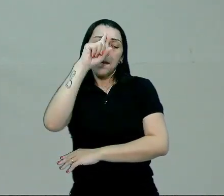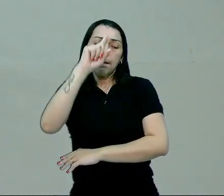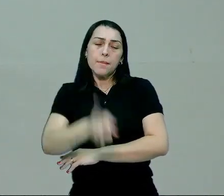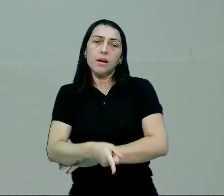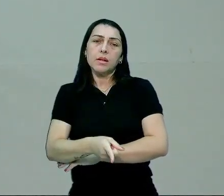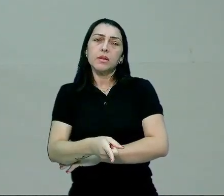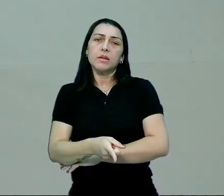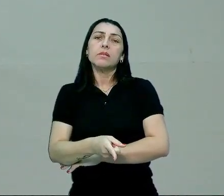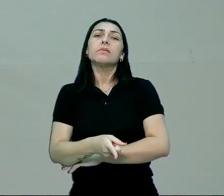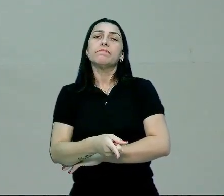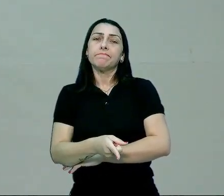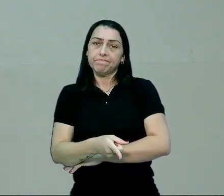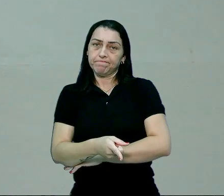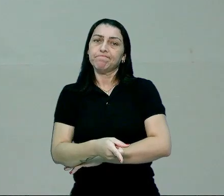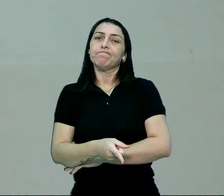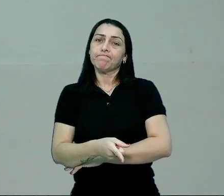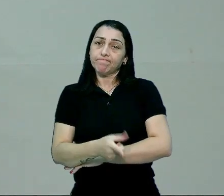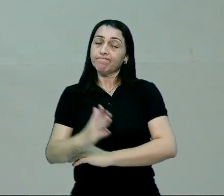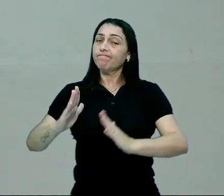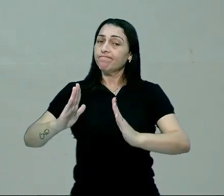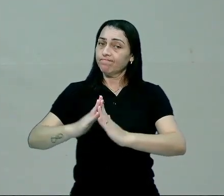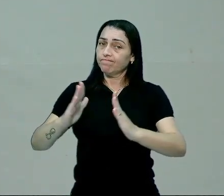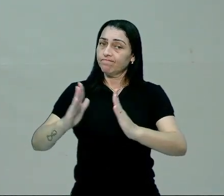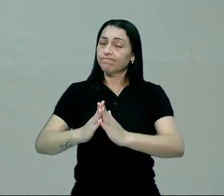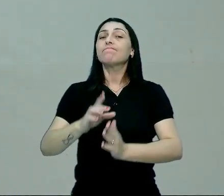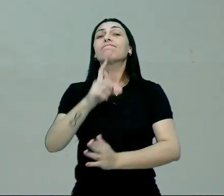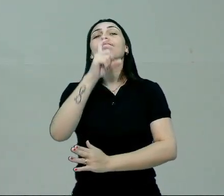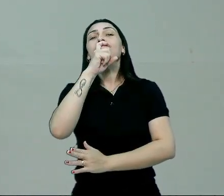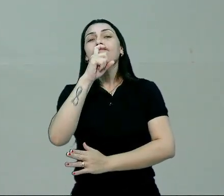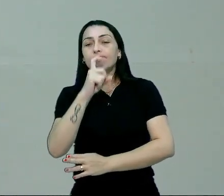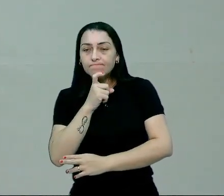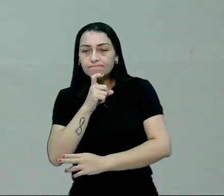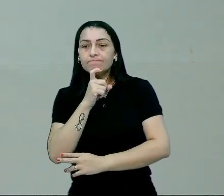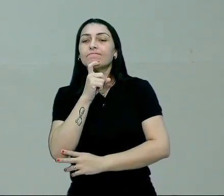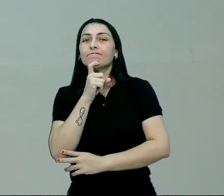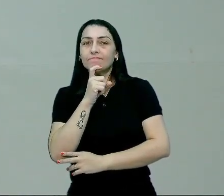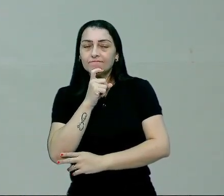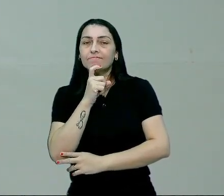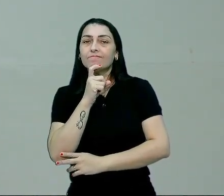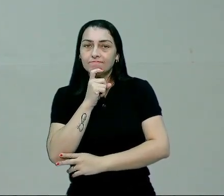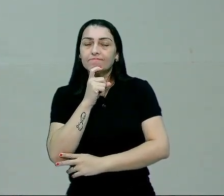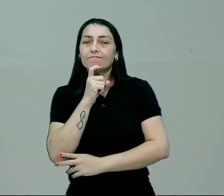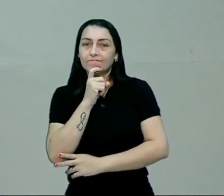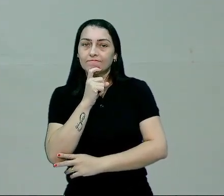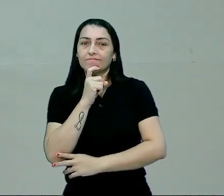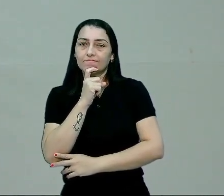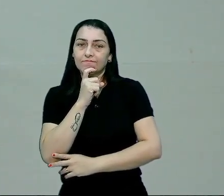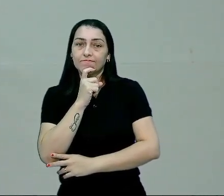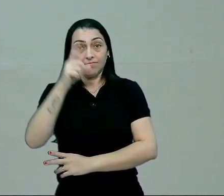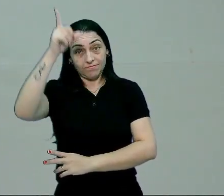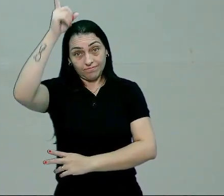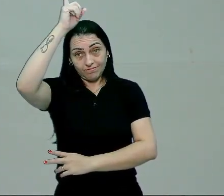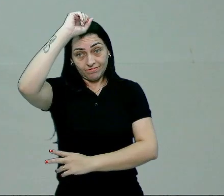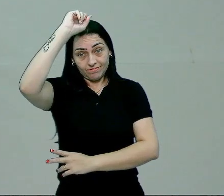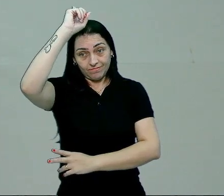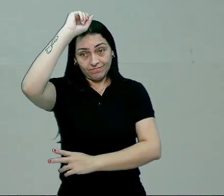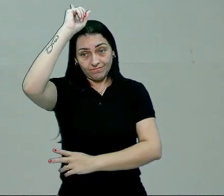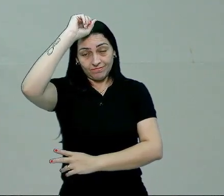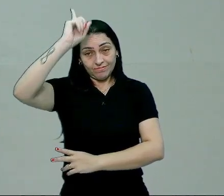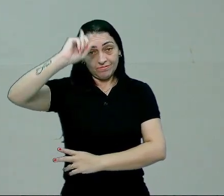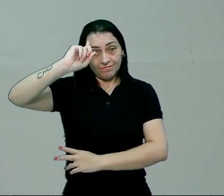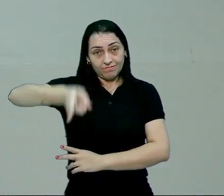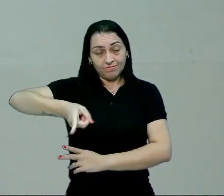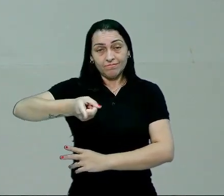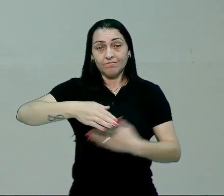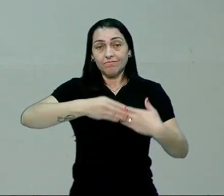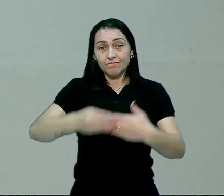domina? Quem é que gere a casa? Justamente os pais, os adultos que dão ali